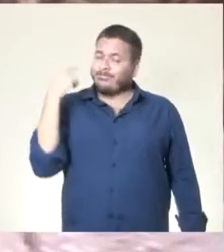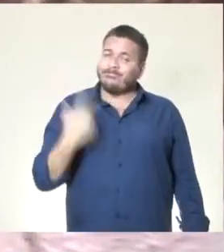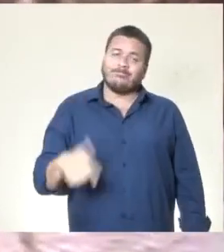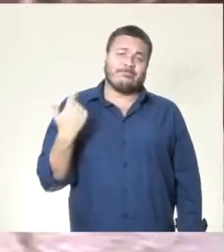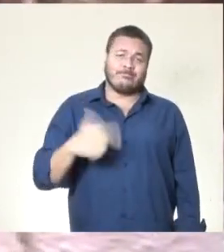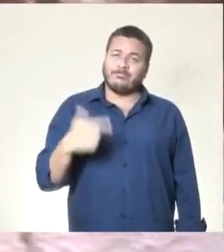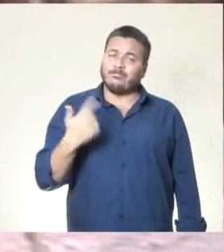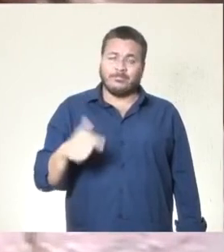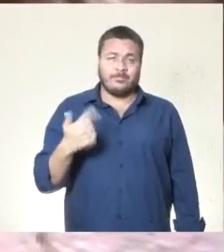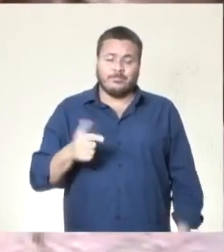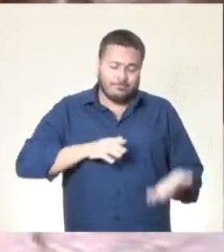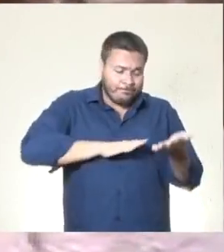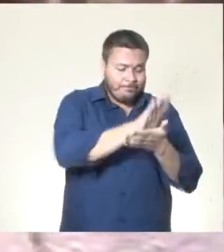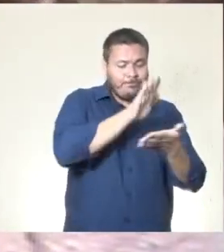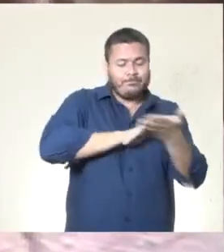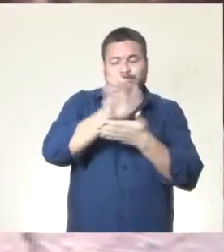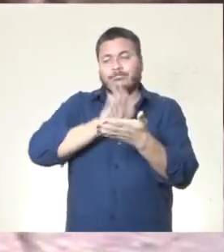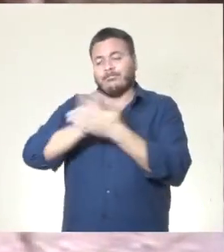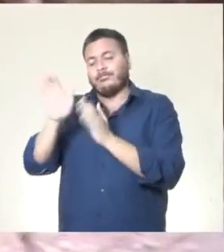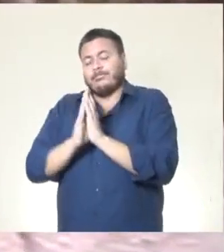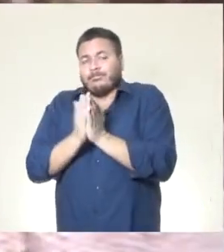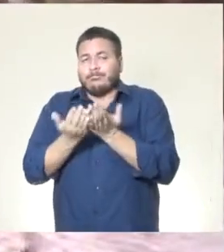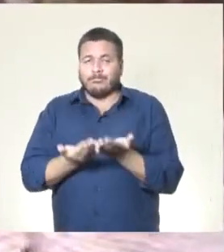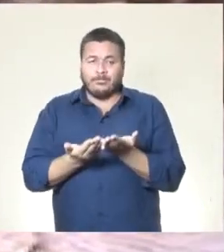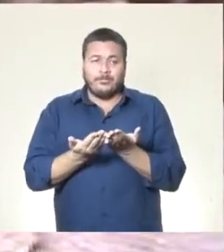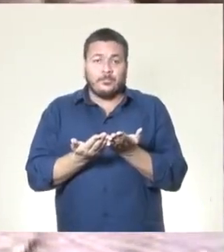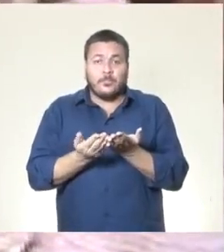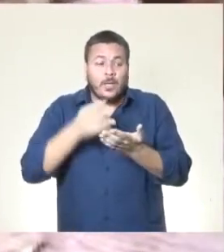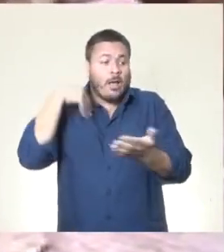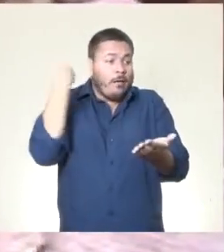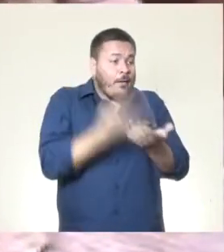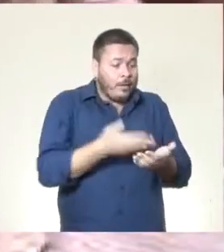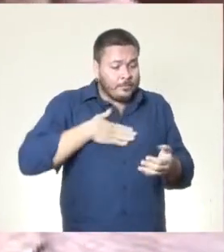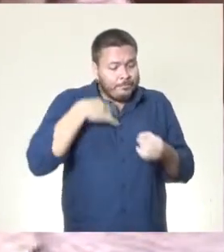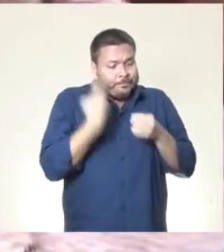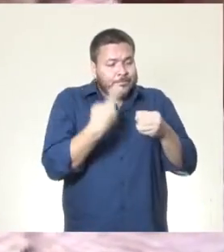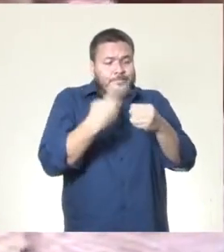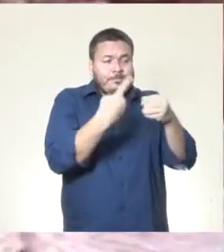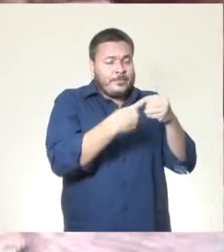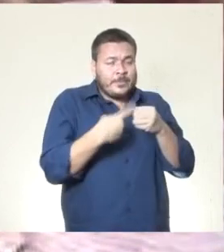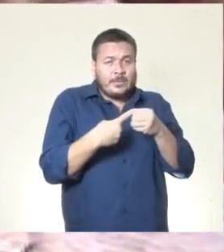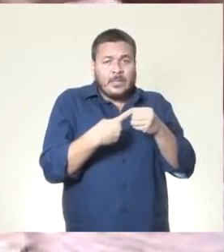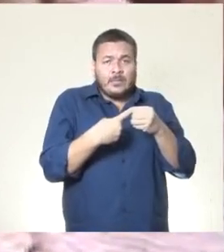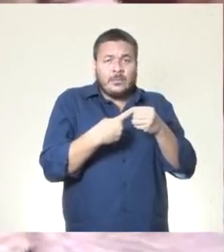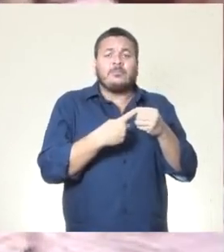facilidade para publicar o meu livro. E mesmo na minha cidade,